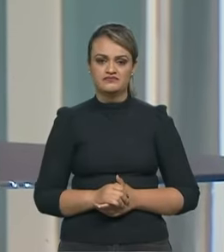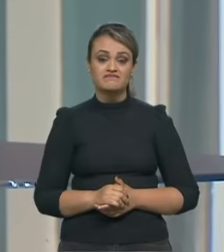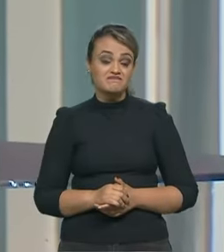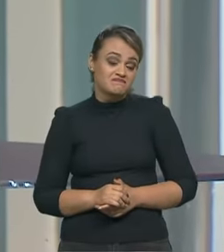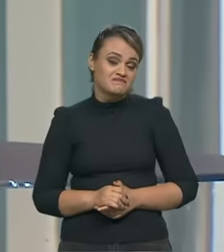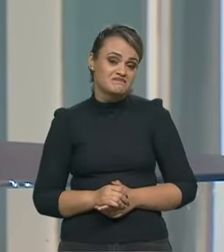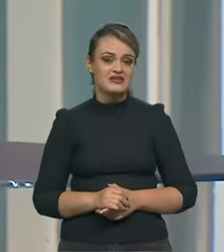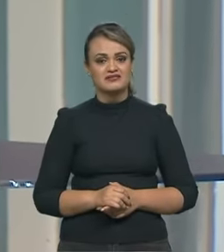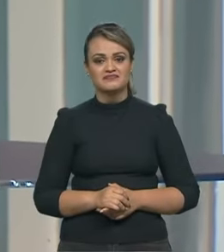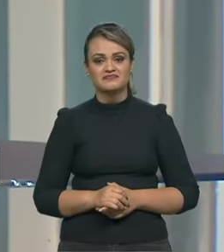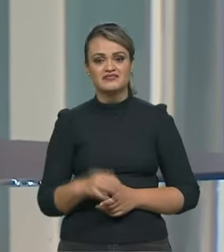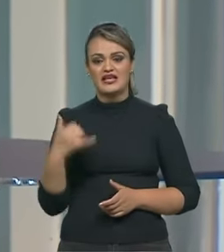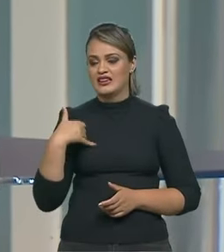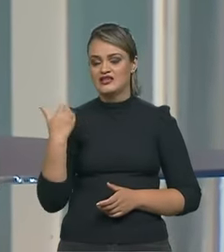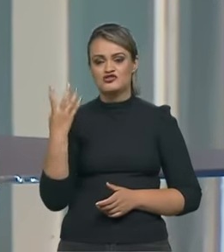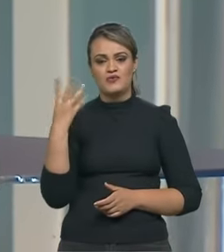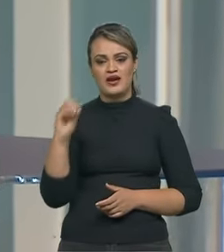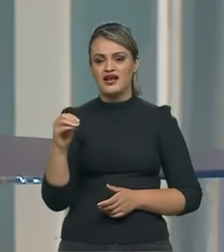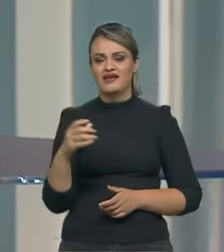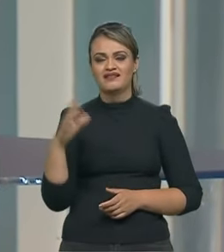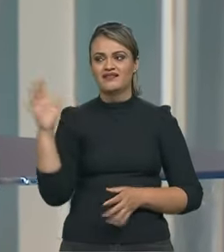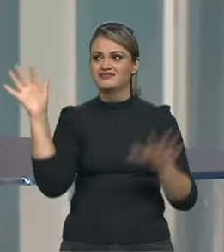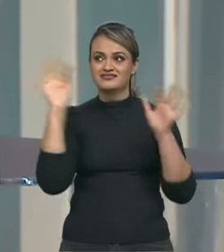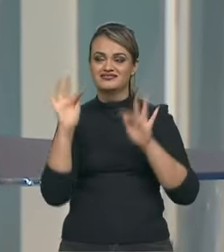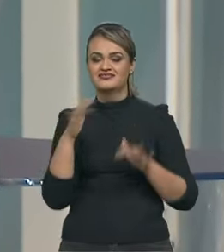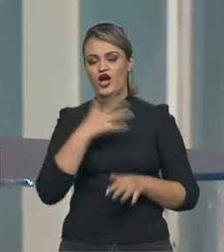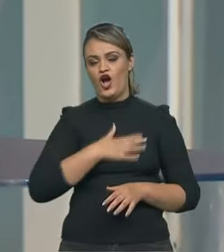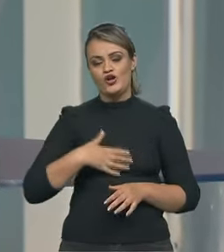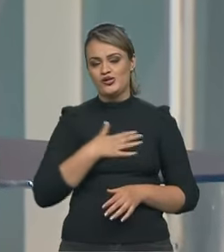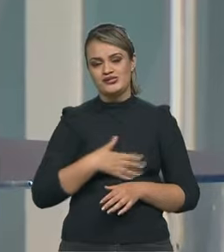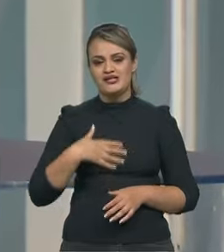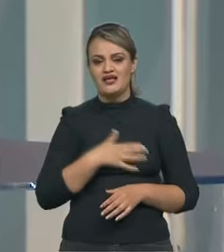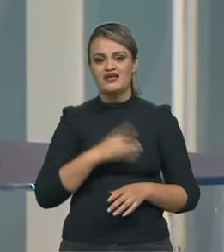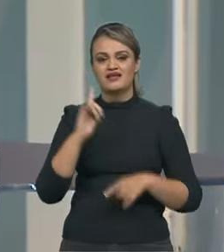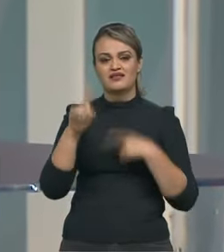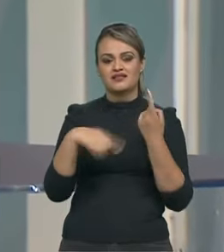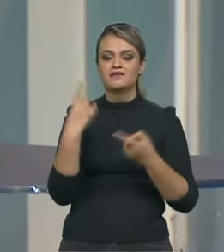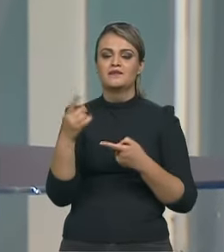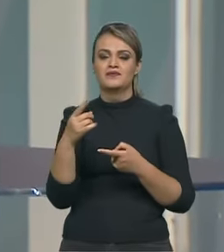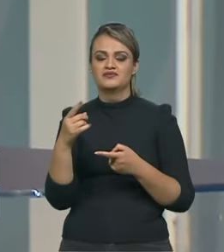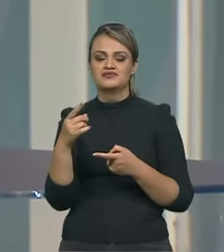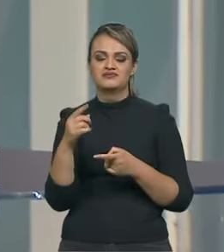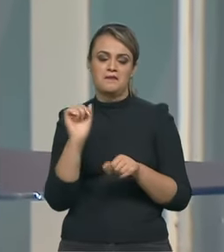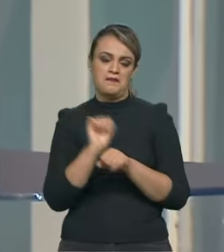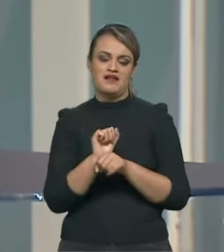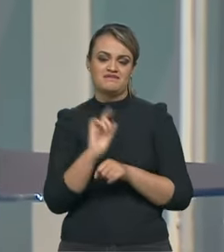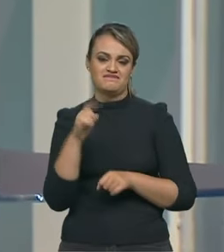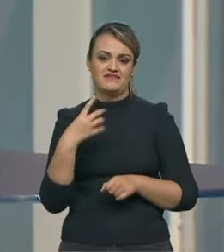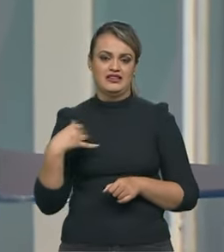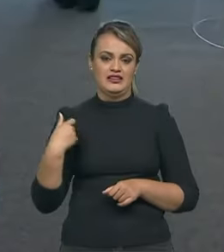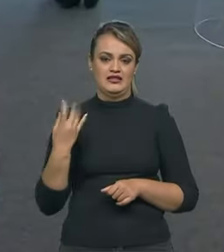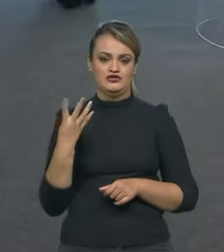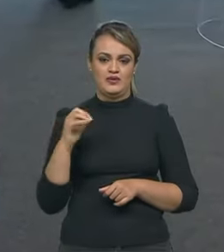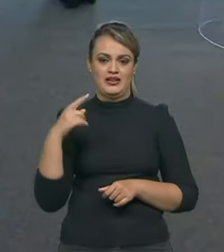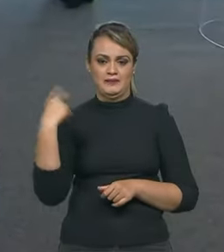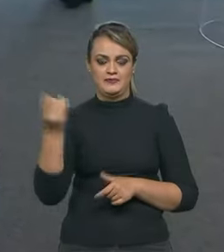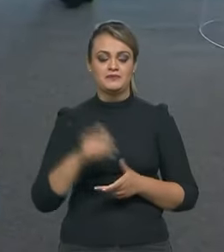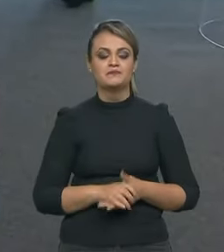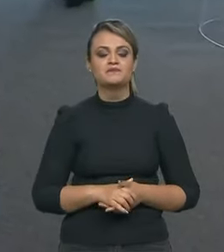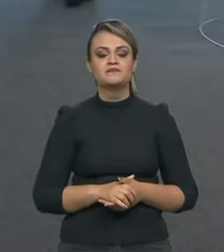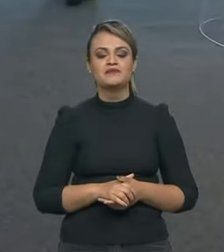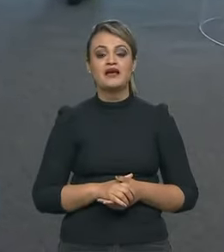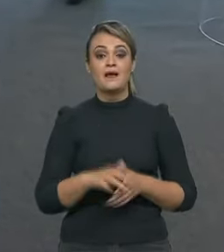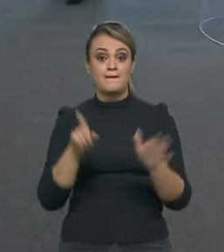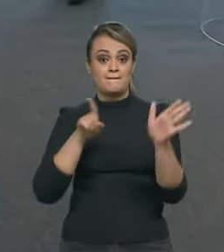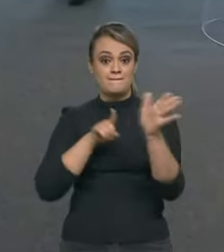é o que eu falei até os 40 anos eu me divertia com isso comecei a trabalhar depois dos 40 anos chegou o momento do nosso